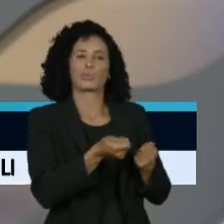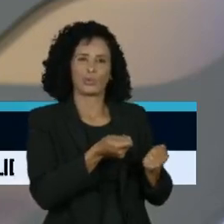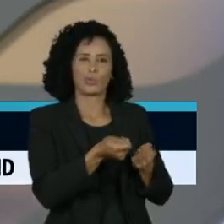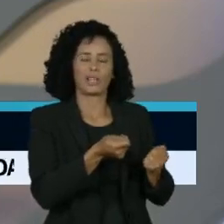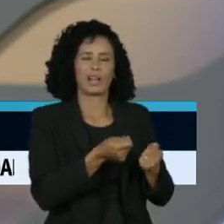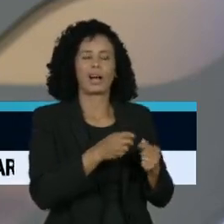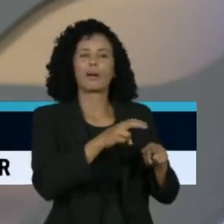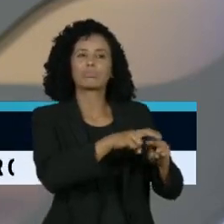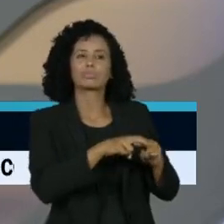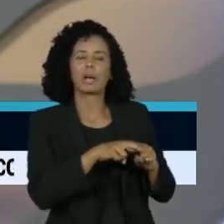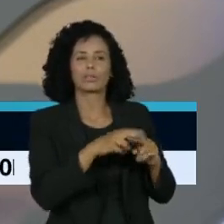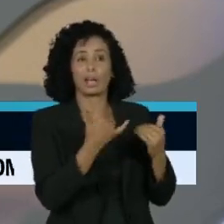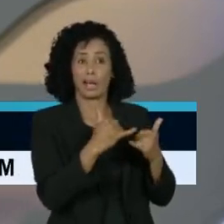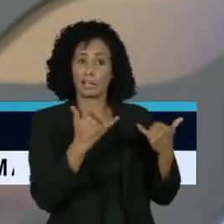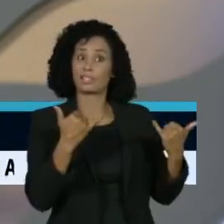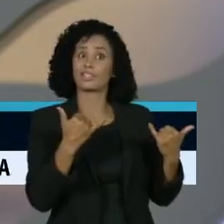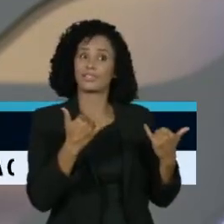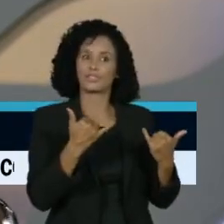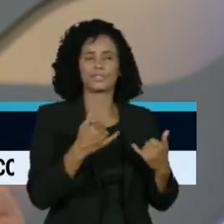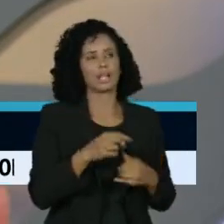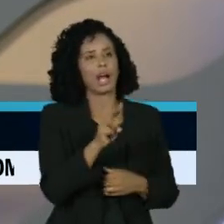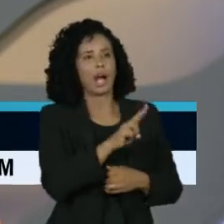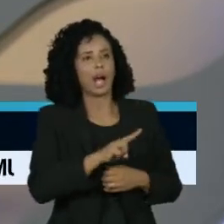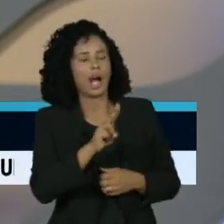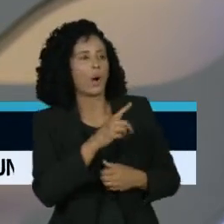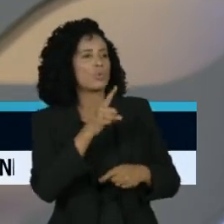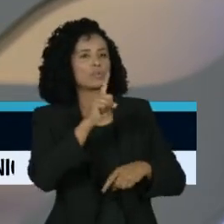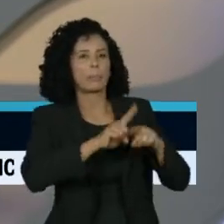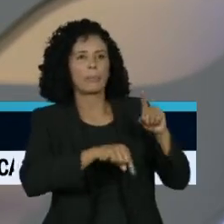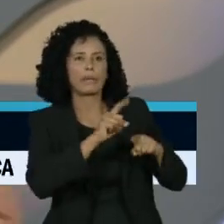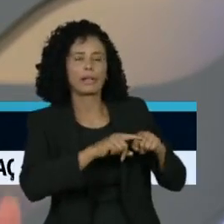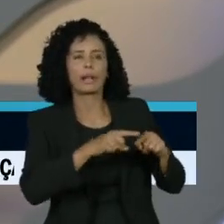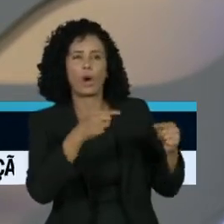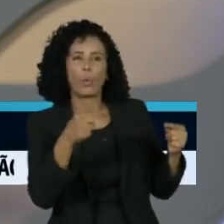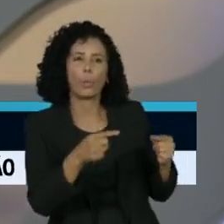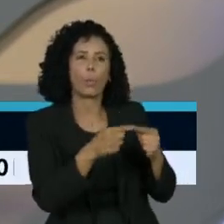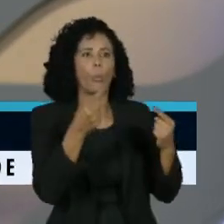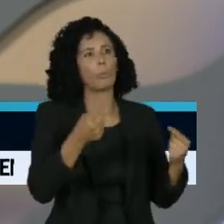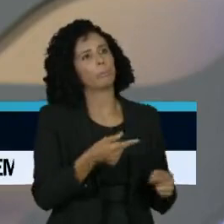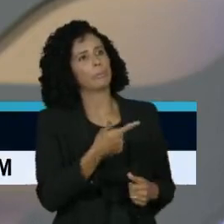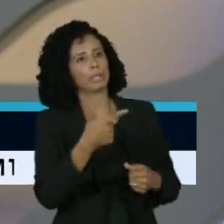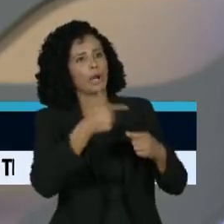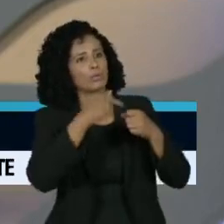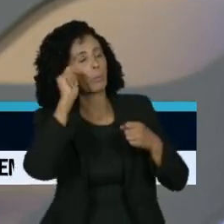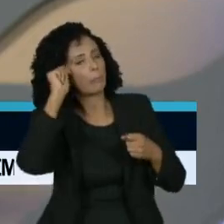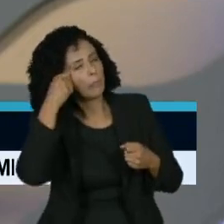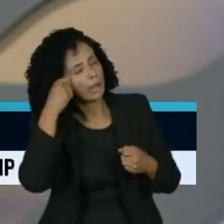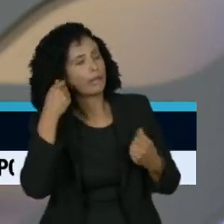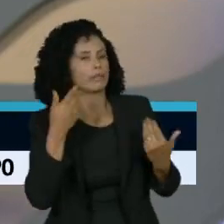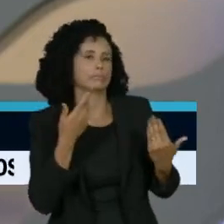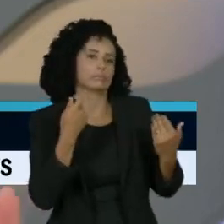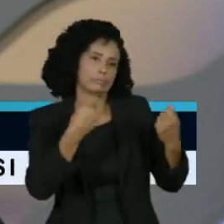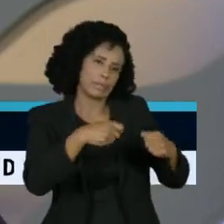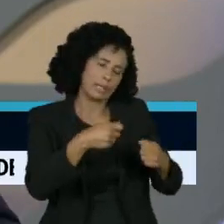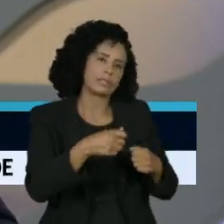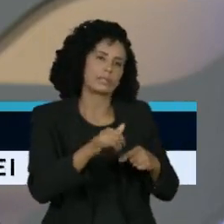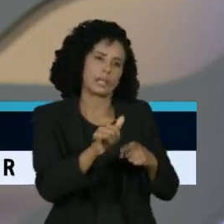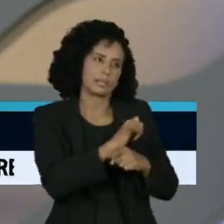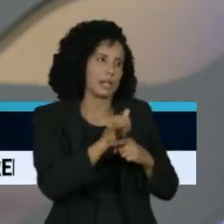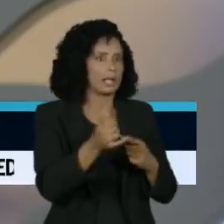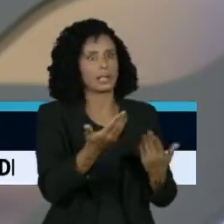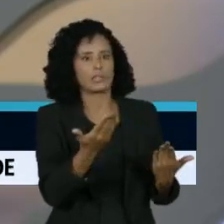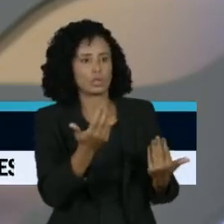energia gerada por hidrocarbonetos, os derivados de petróleo serem muito poluentes. A gente tem que continuar numa marcha de busca de